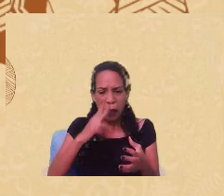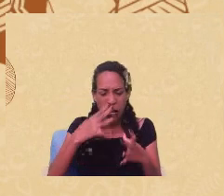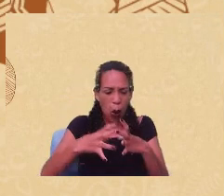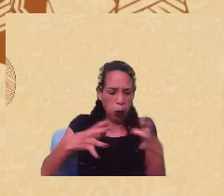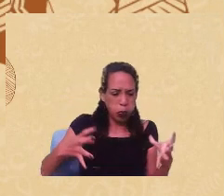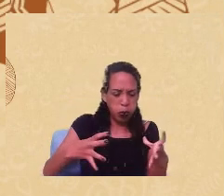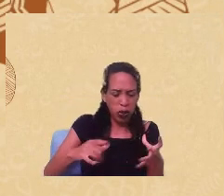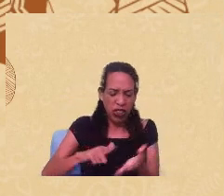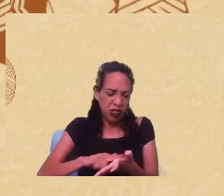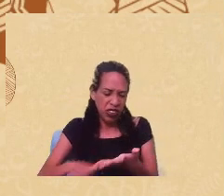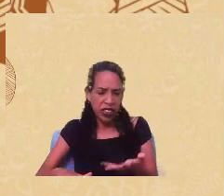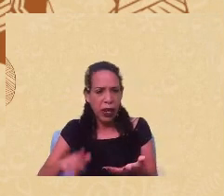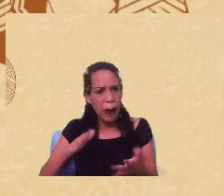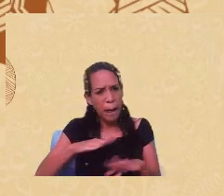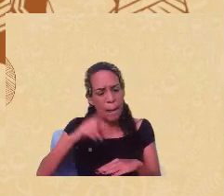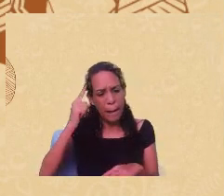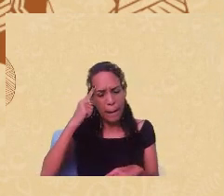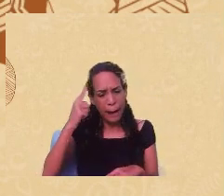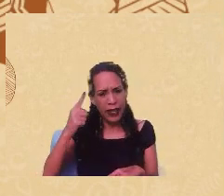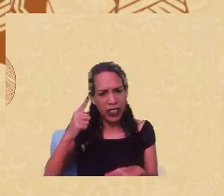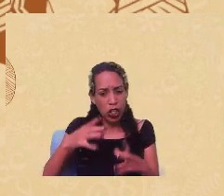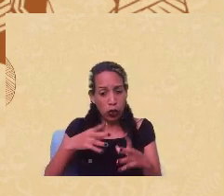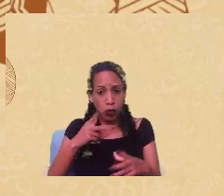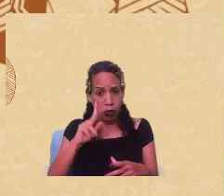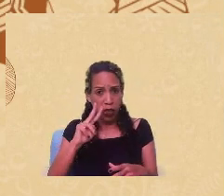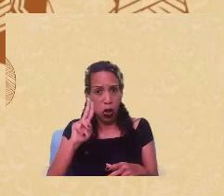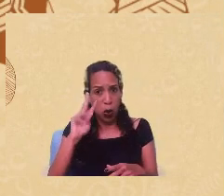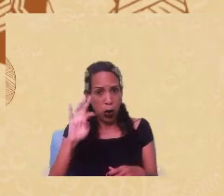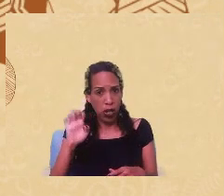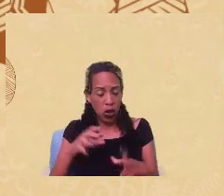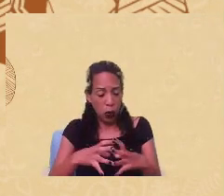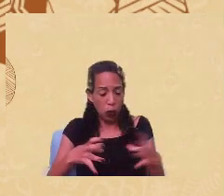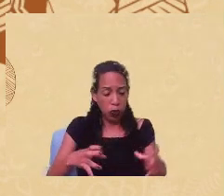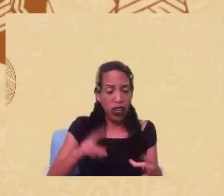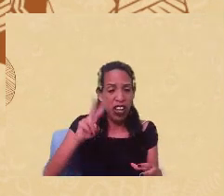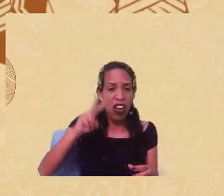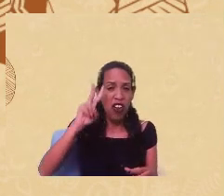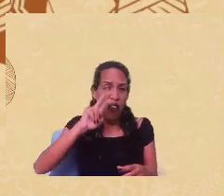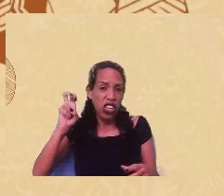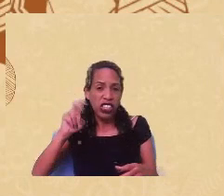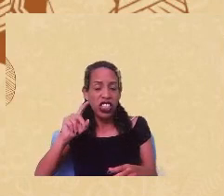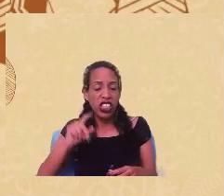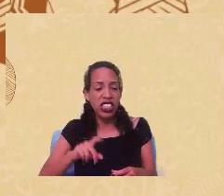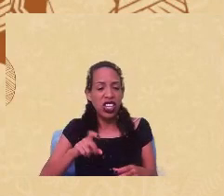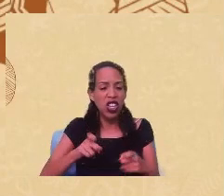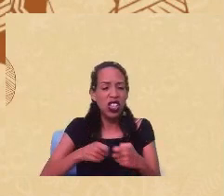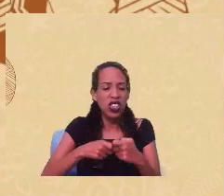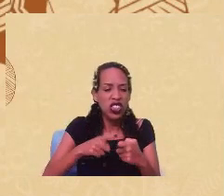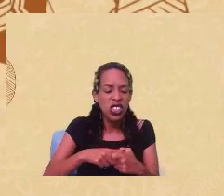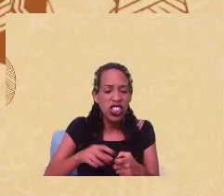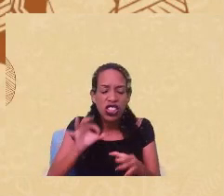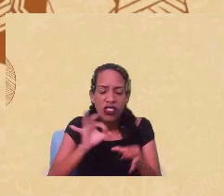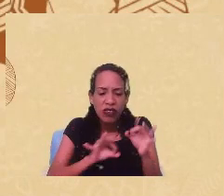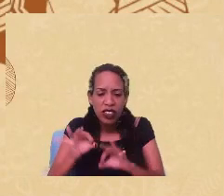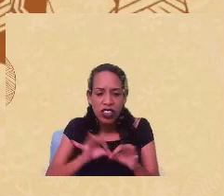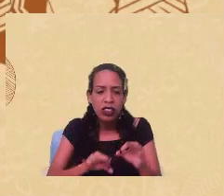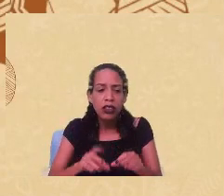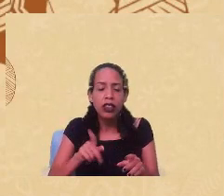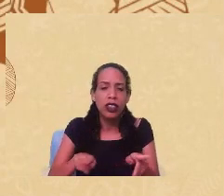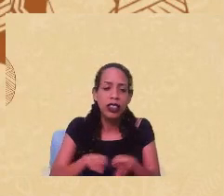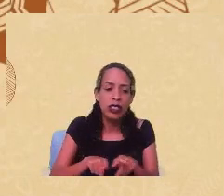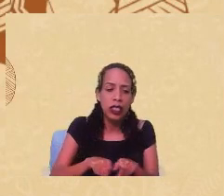faz pensar que as demandas dos úteros cheios, demandas das violações ginecológicas, da criminalização do aborto, das esterilizações